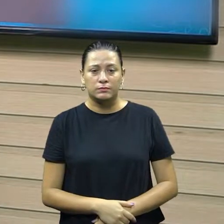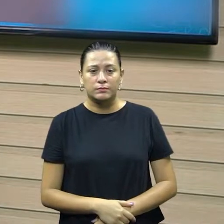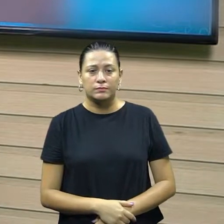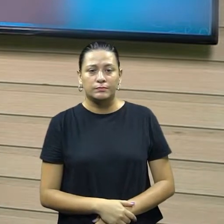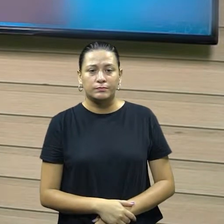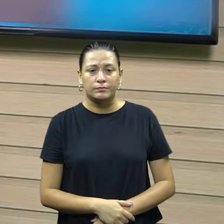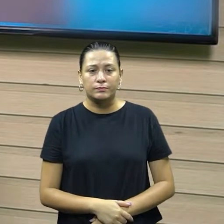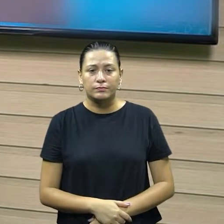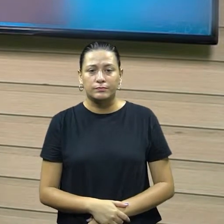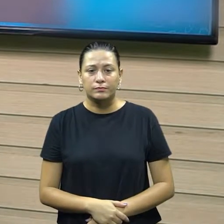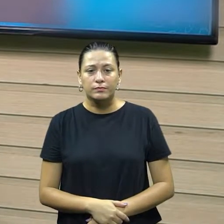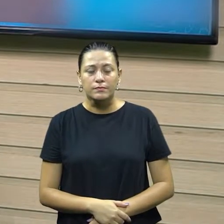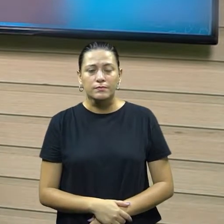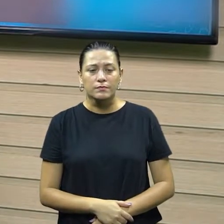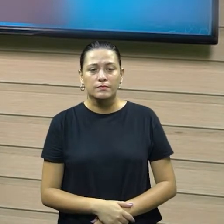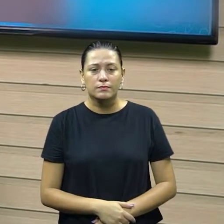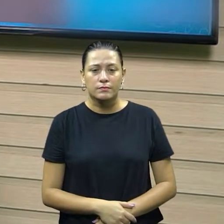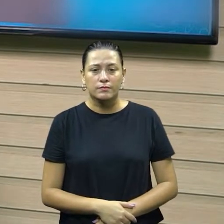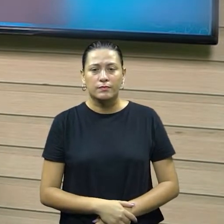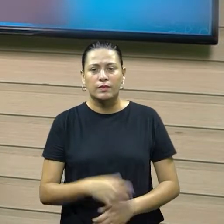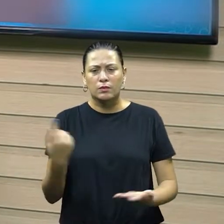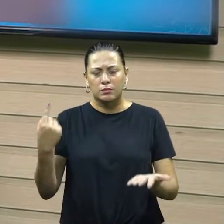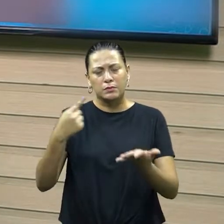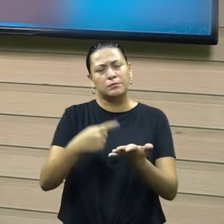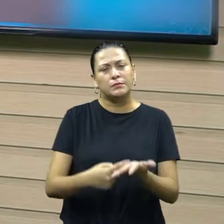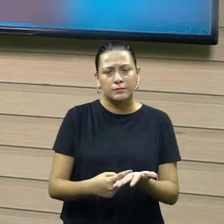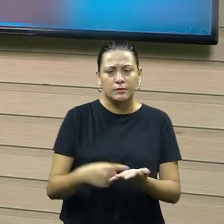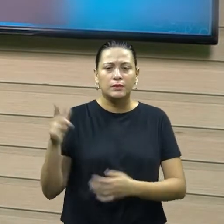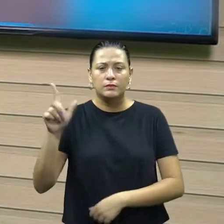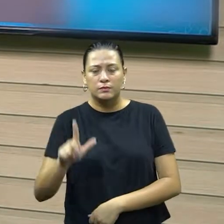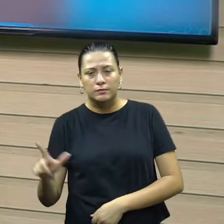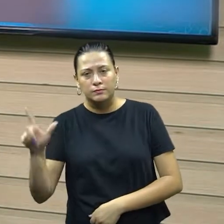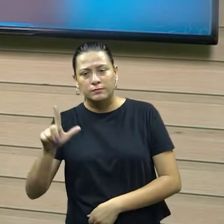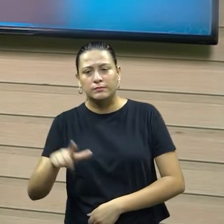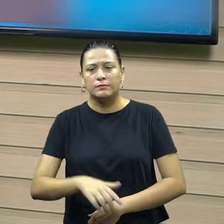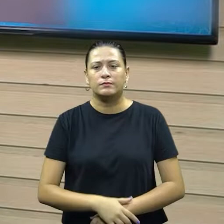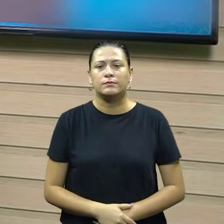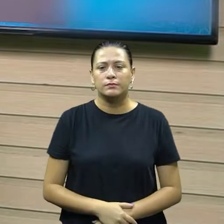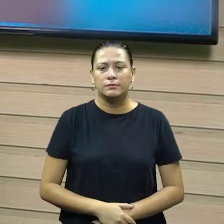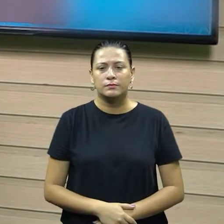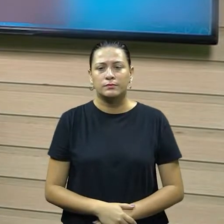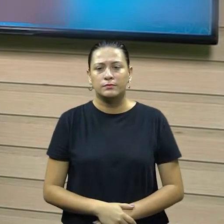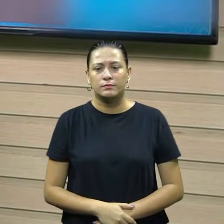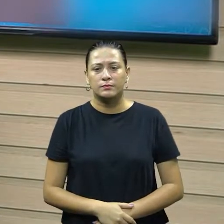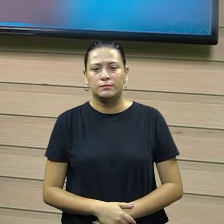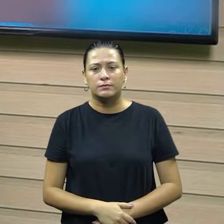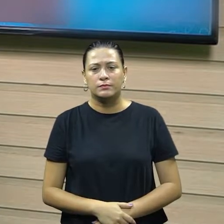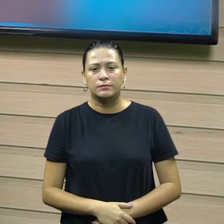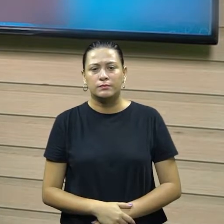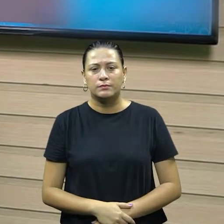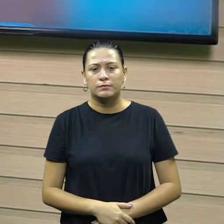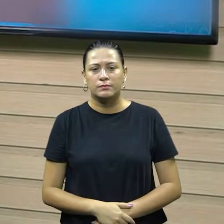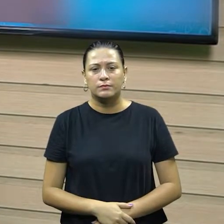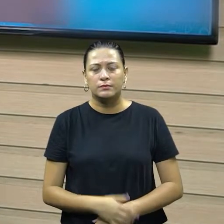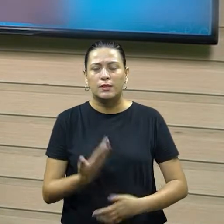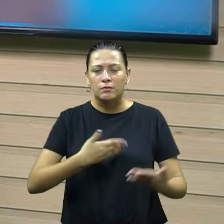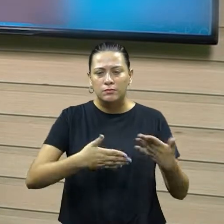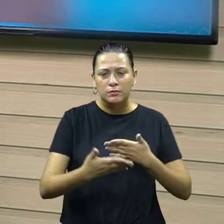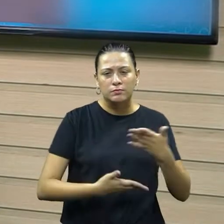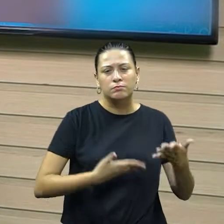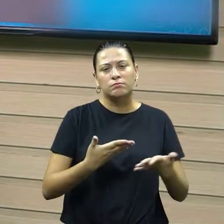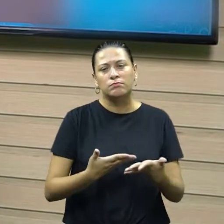é daí que ela coloca, que é a questão do compromisso, né, que é da lógica, que é da barganha, da emoção, da